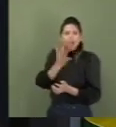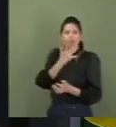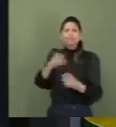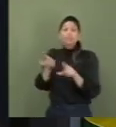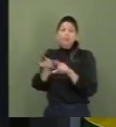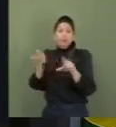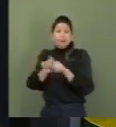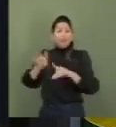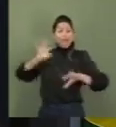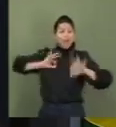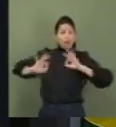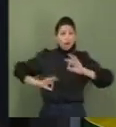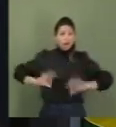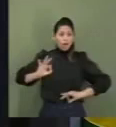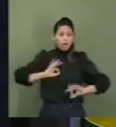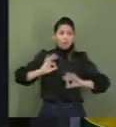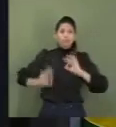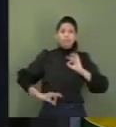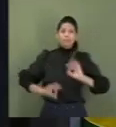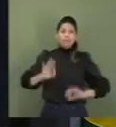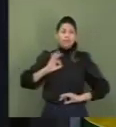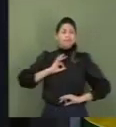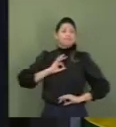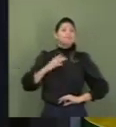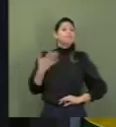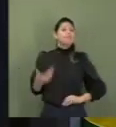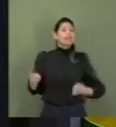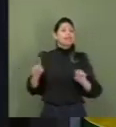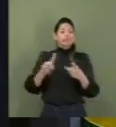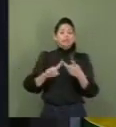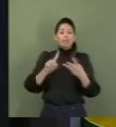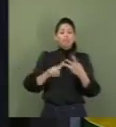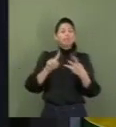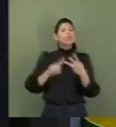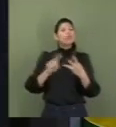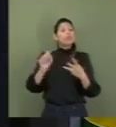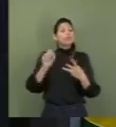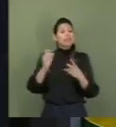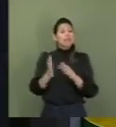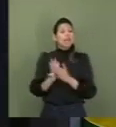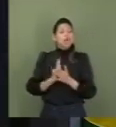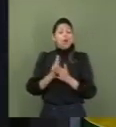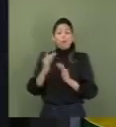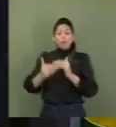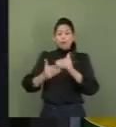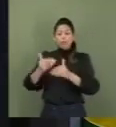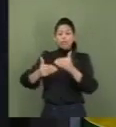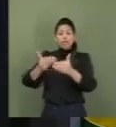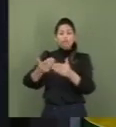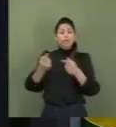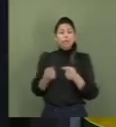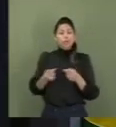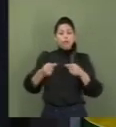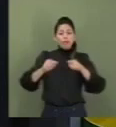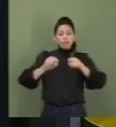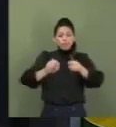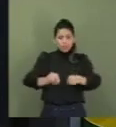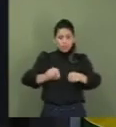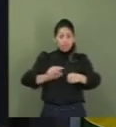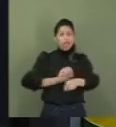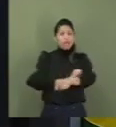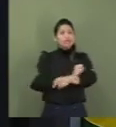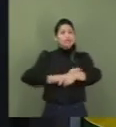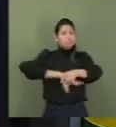Terceiro, o Projeto Vai Turismo, Rumo ao Futuro, que é uma parceria entre o SESC e SENAC